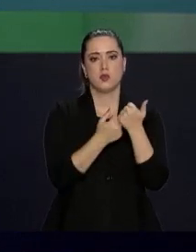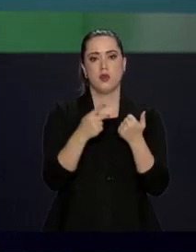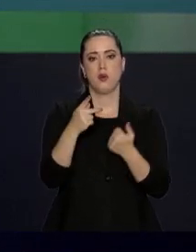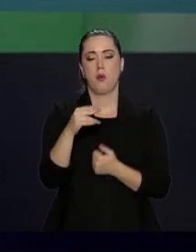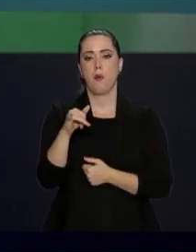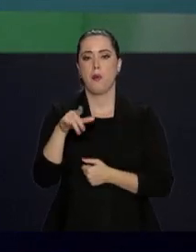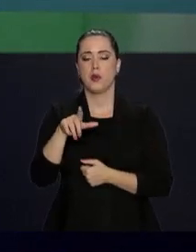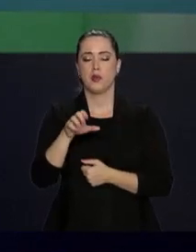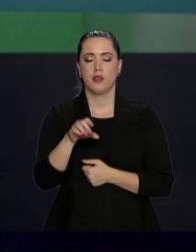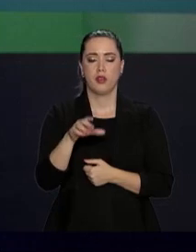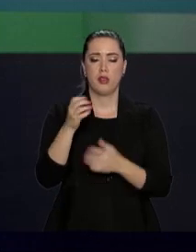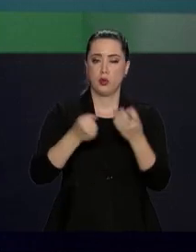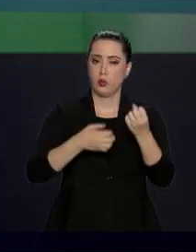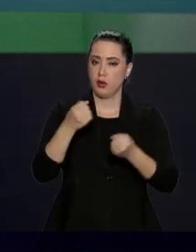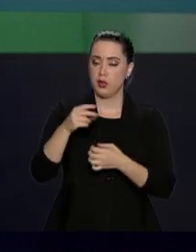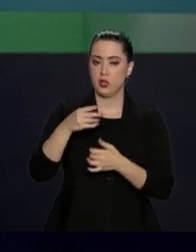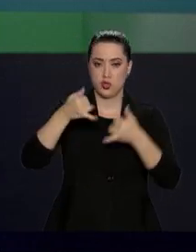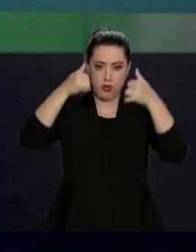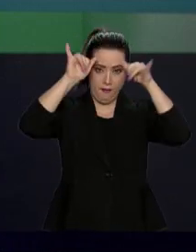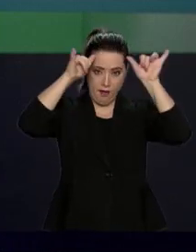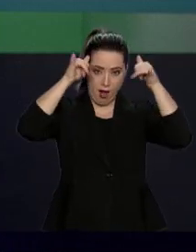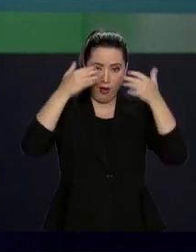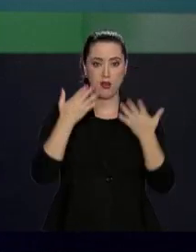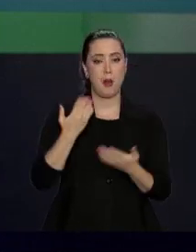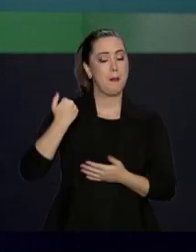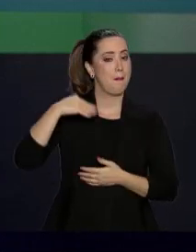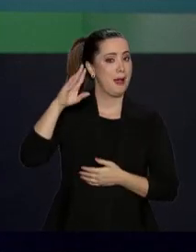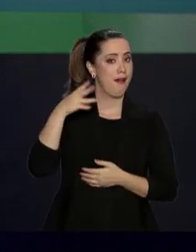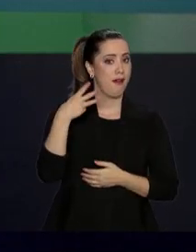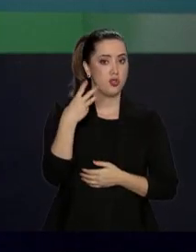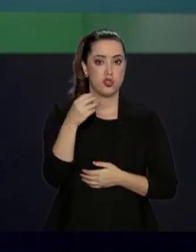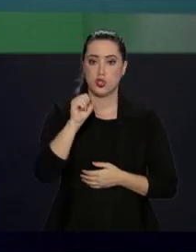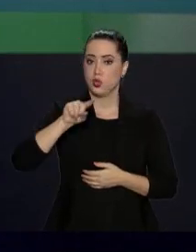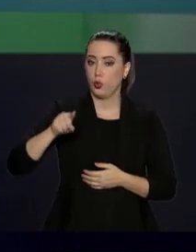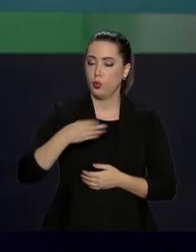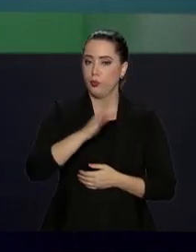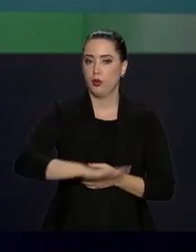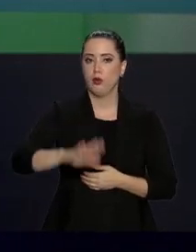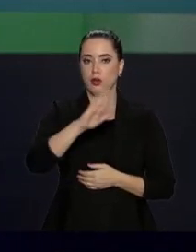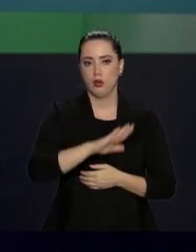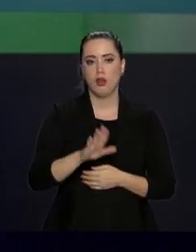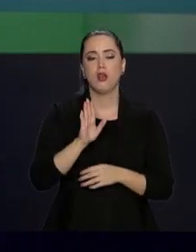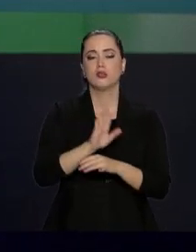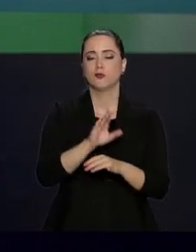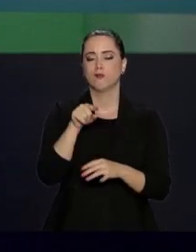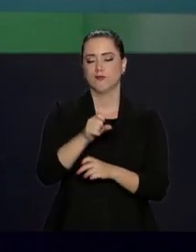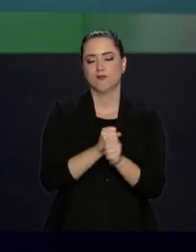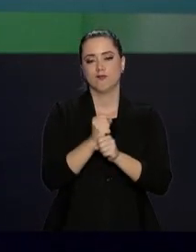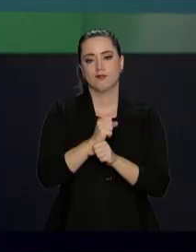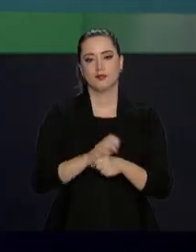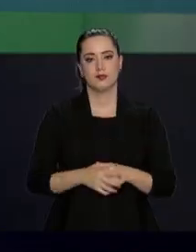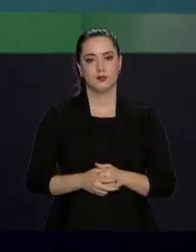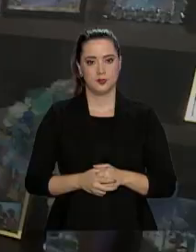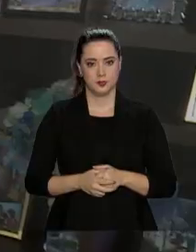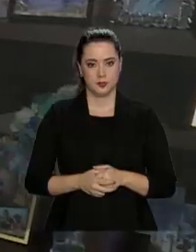a proteína do leite da vaca. Mais de 38 mil crianças devem ser beneficiadas já neste ano.